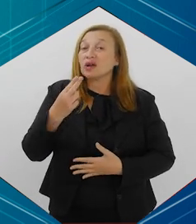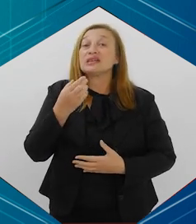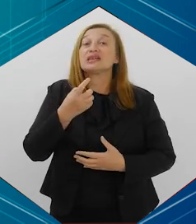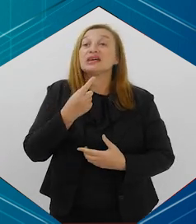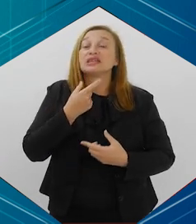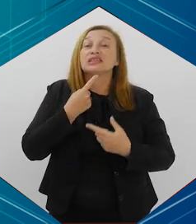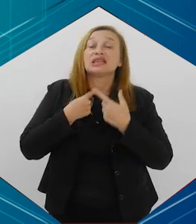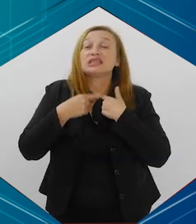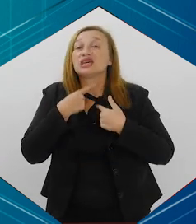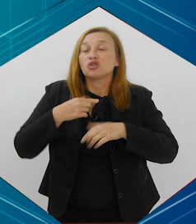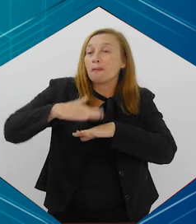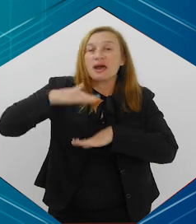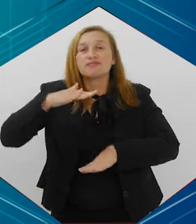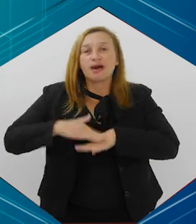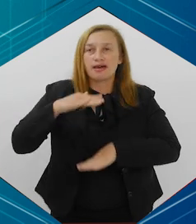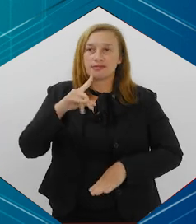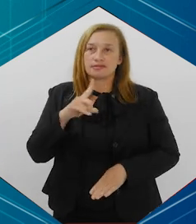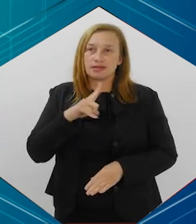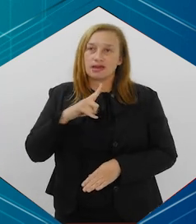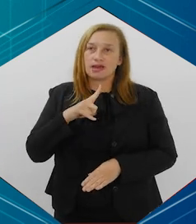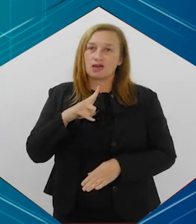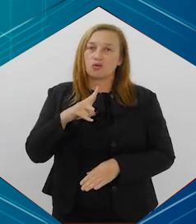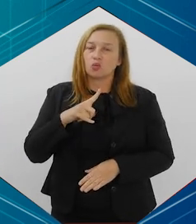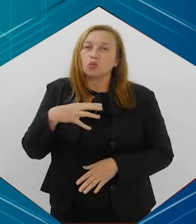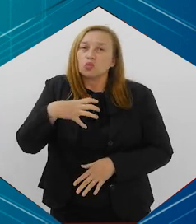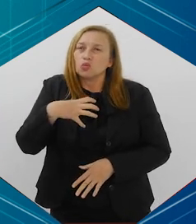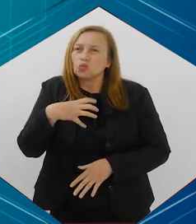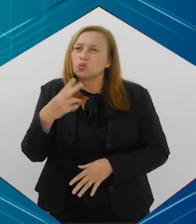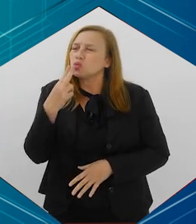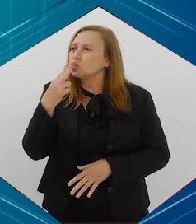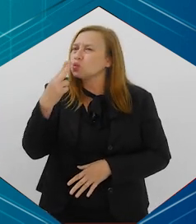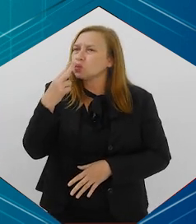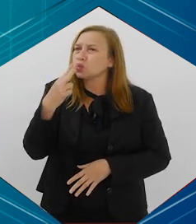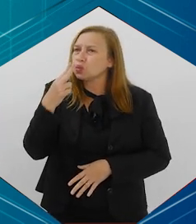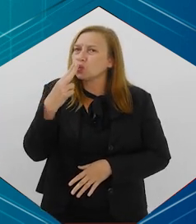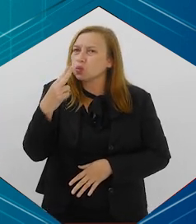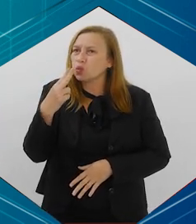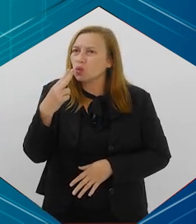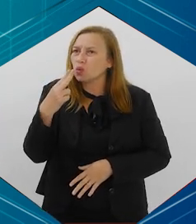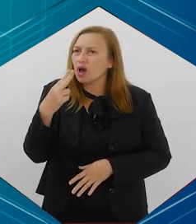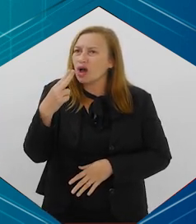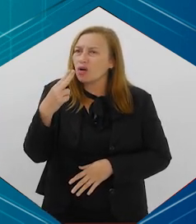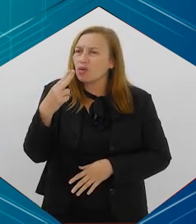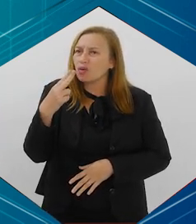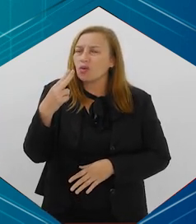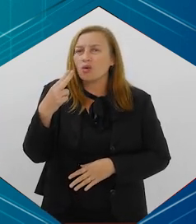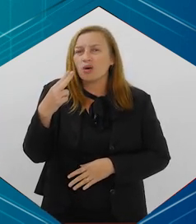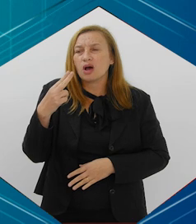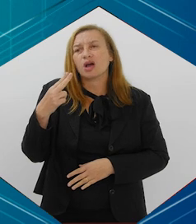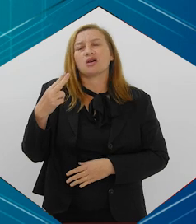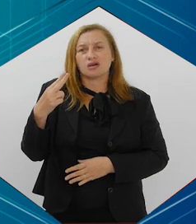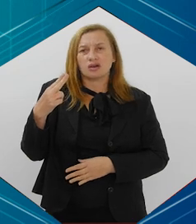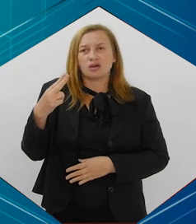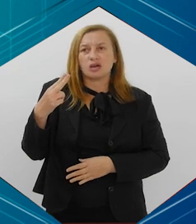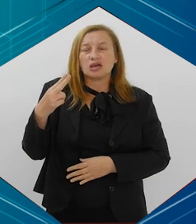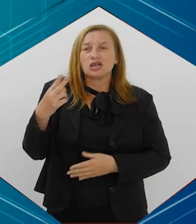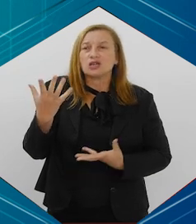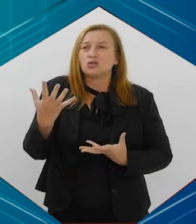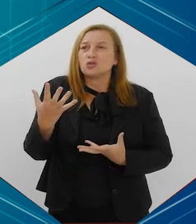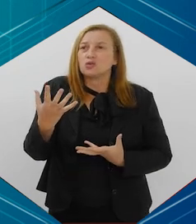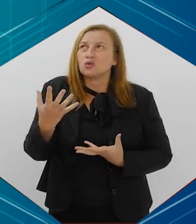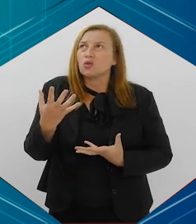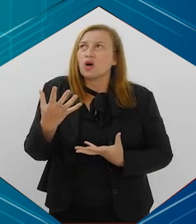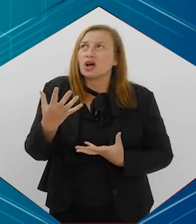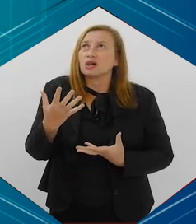né? Então, o cigarro, ele nos traz companhia. Então, assim, ele dá a falsa